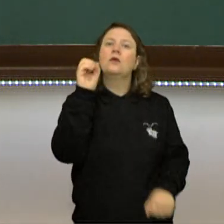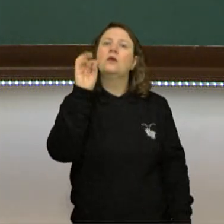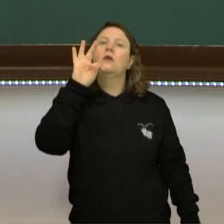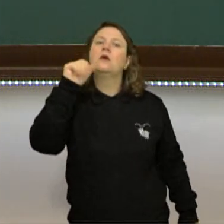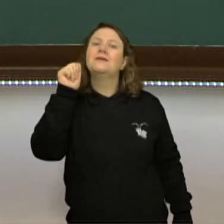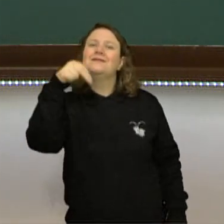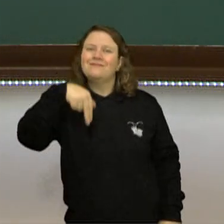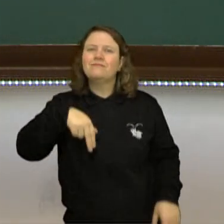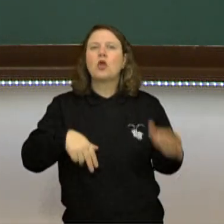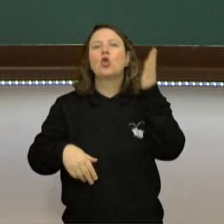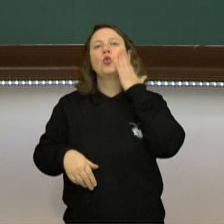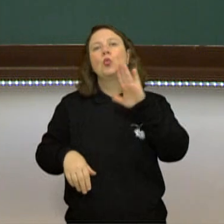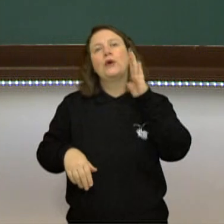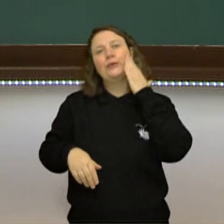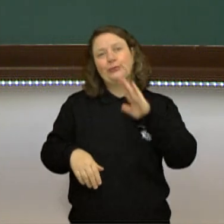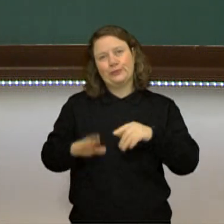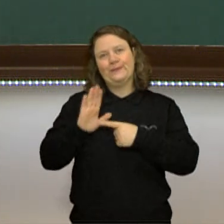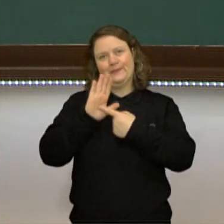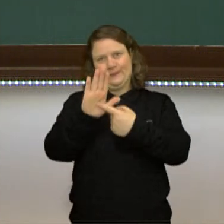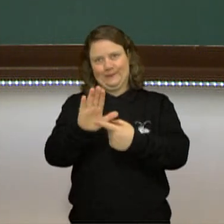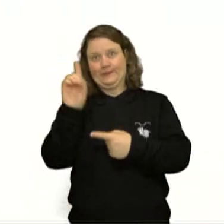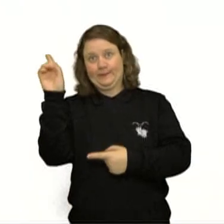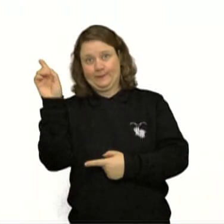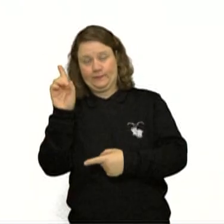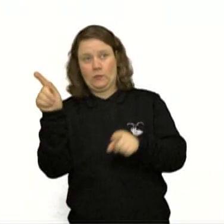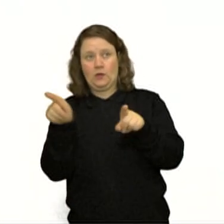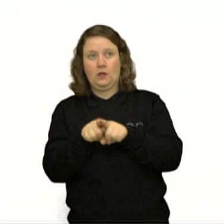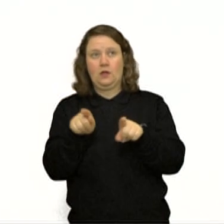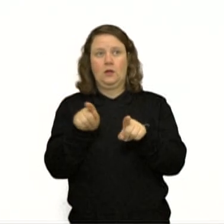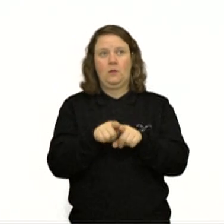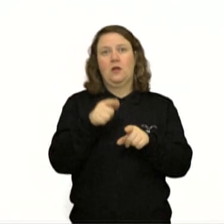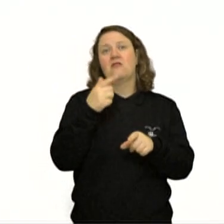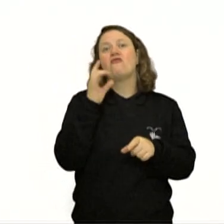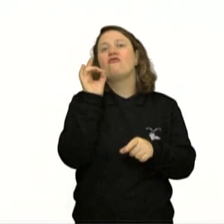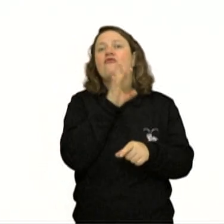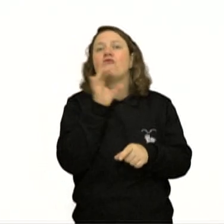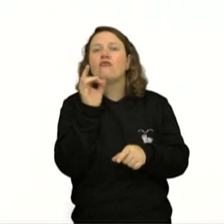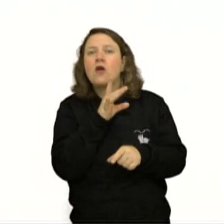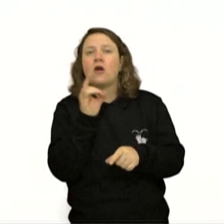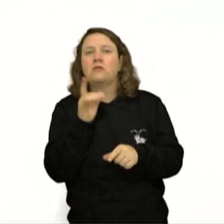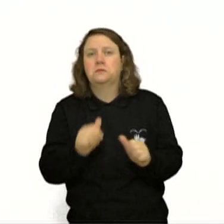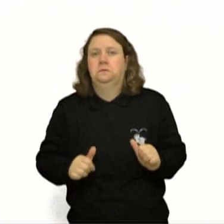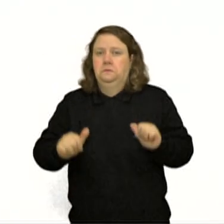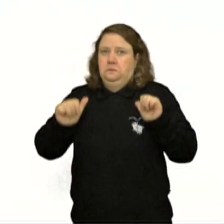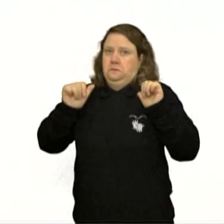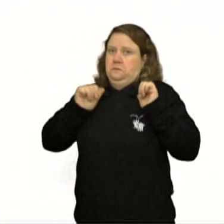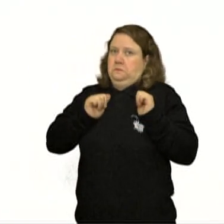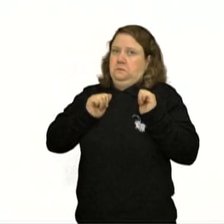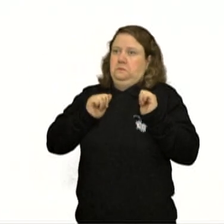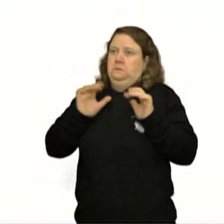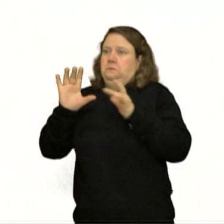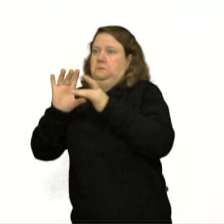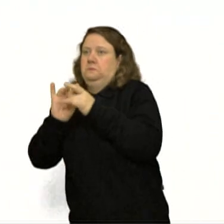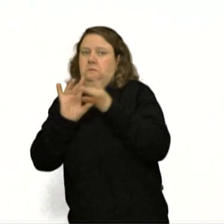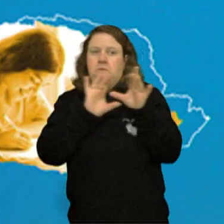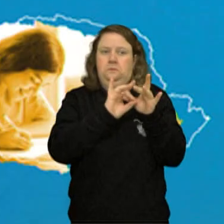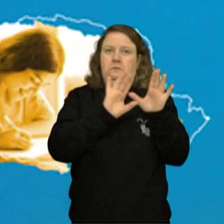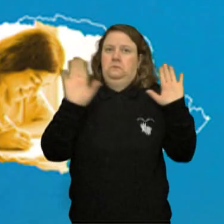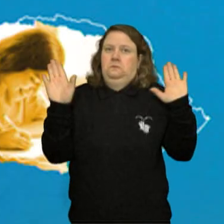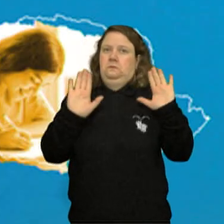liderados aí pelos Estados Unidos. E daí nós temos os outros países em verde, que não faziam parte de nenhuma dessas duas